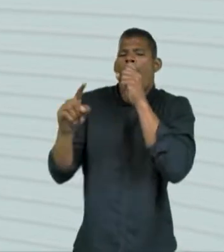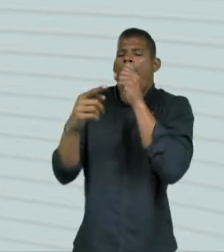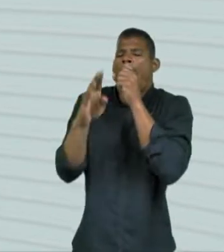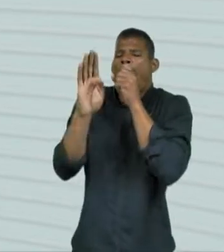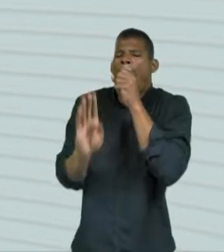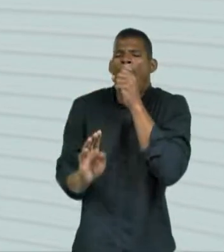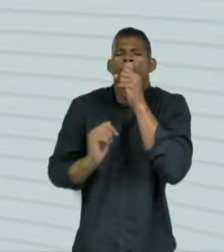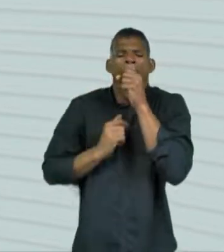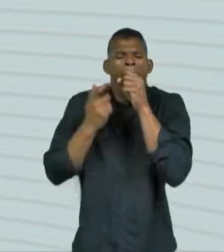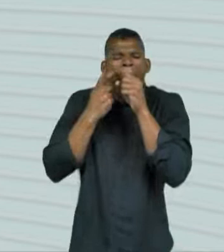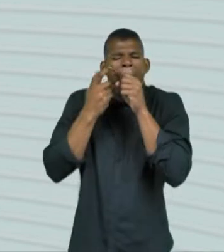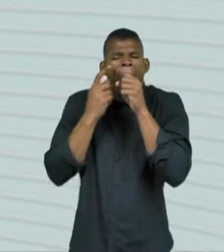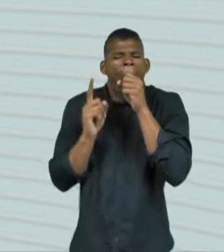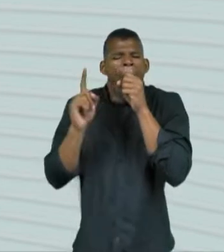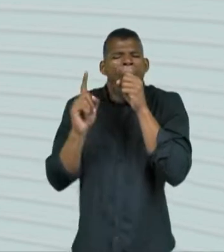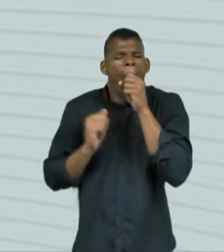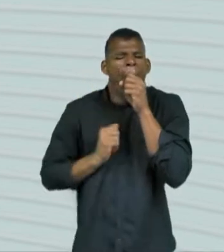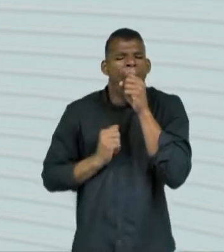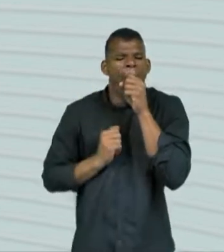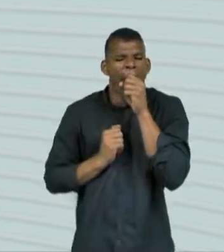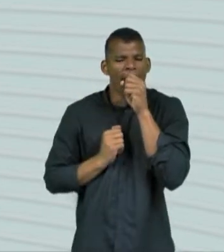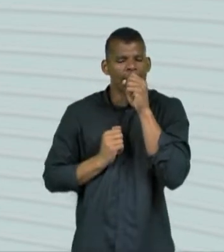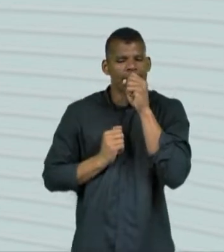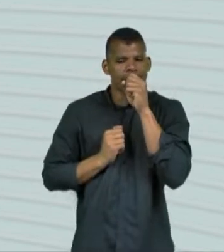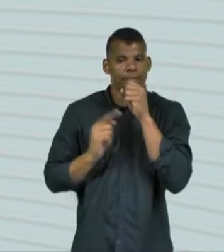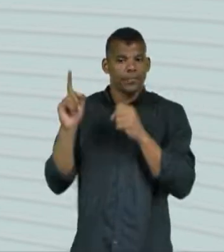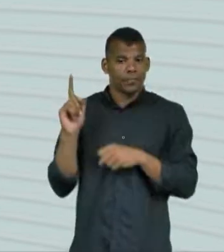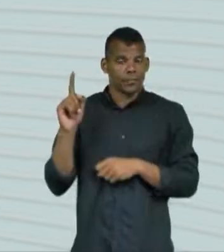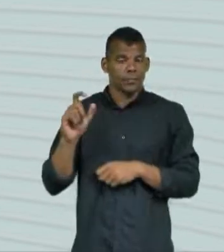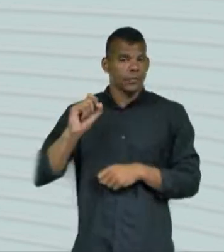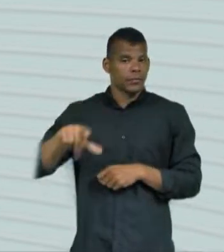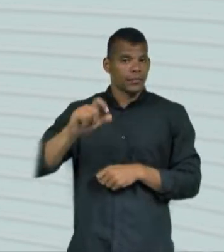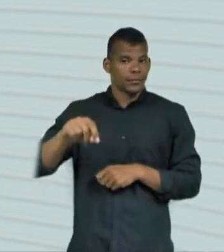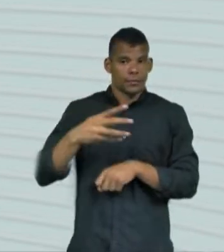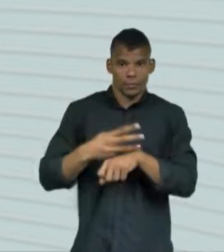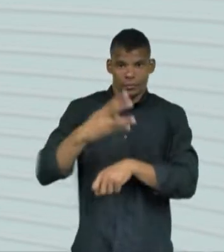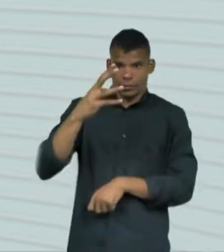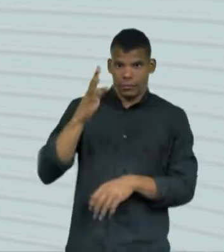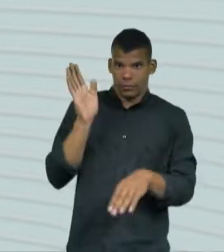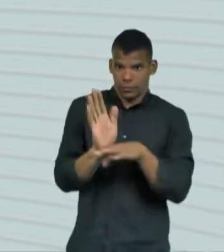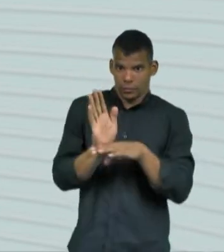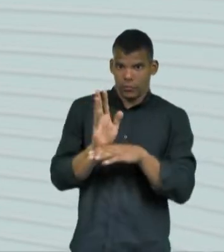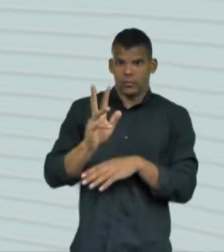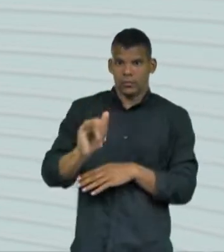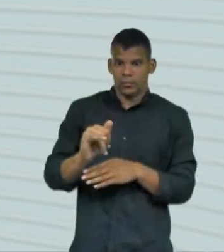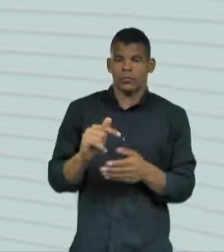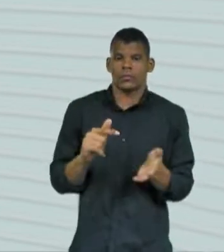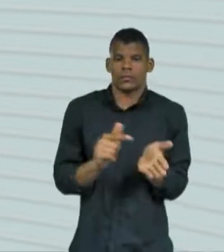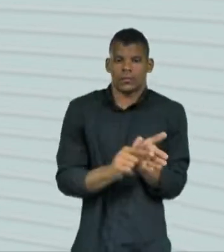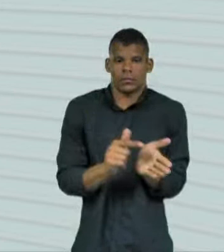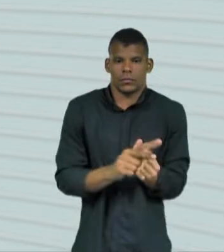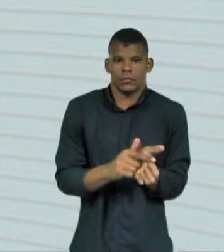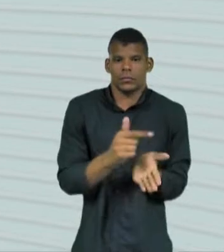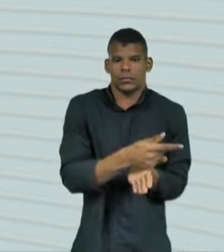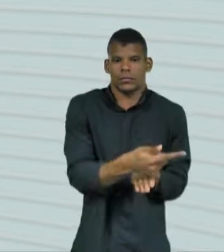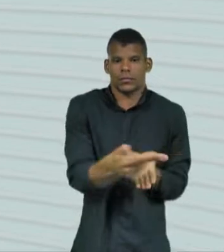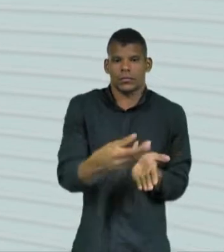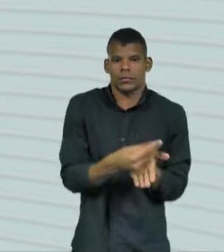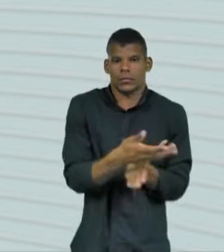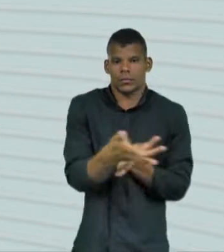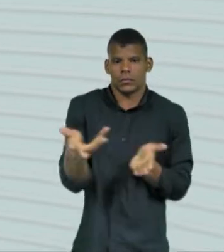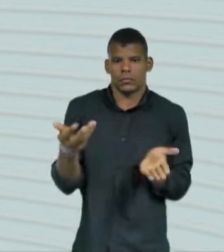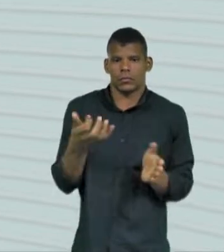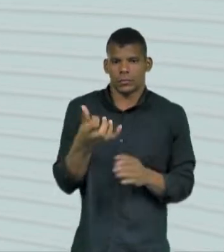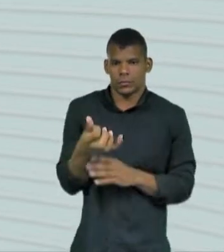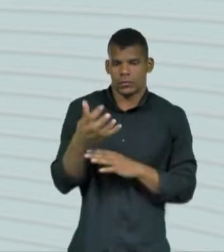seguida, visitou o Beco do Cotovelo. Às quatro da tarde, faz adesivaço na mesma cidade e, às seis da noite,